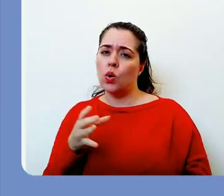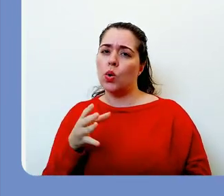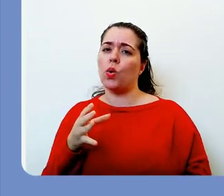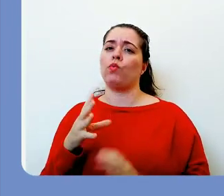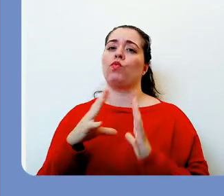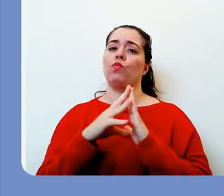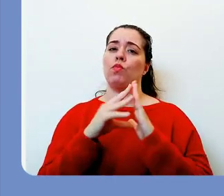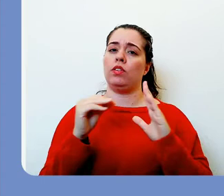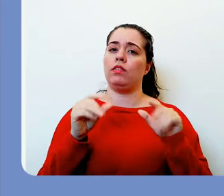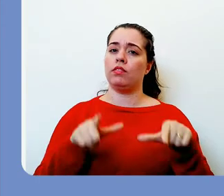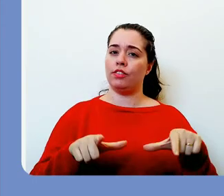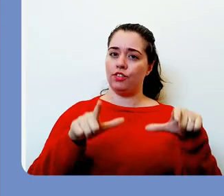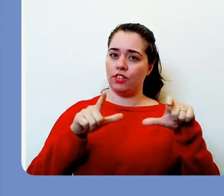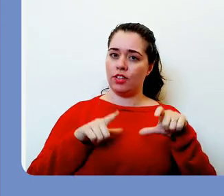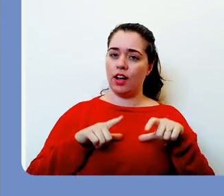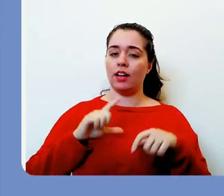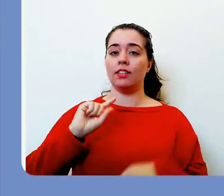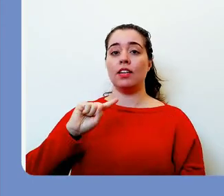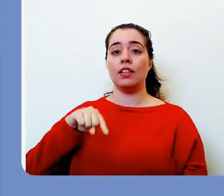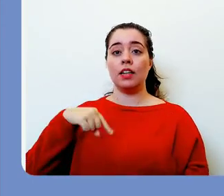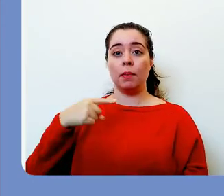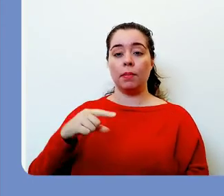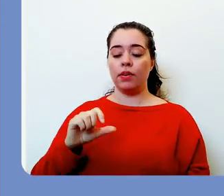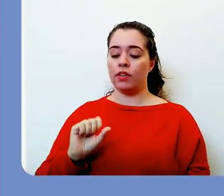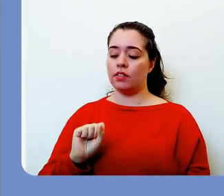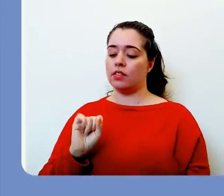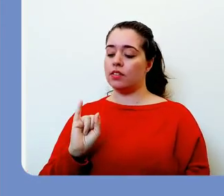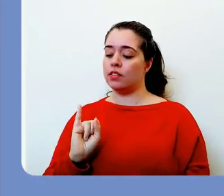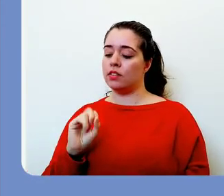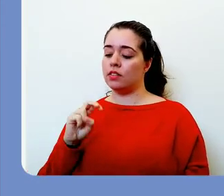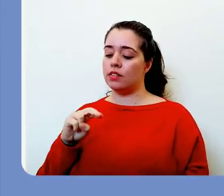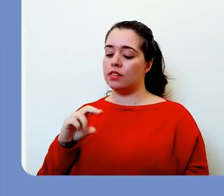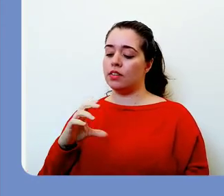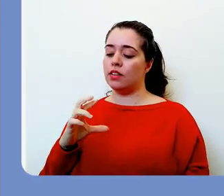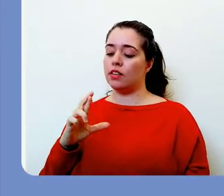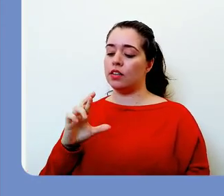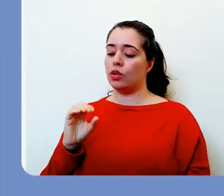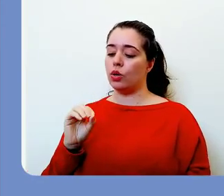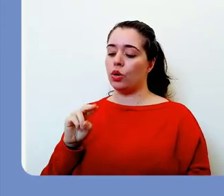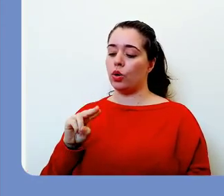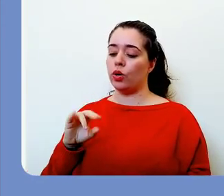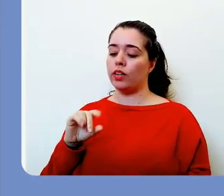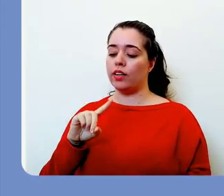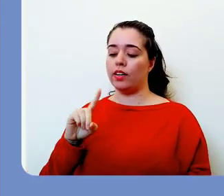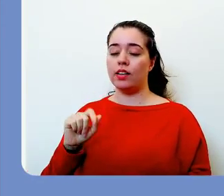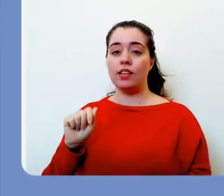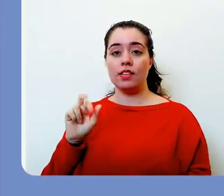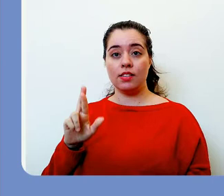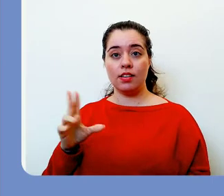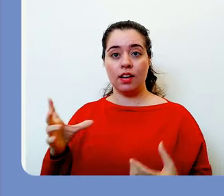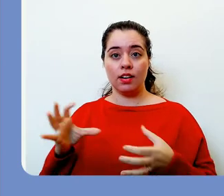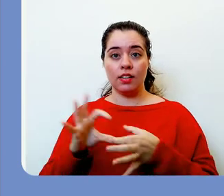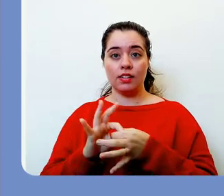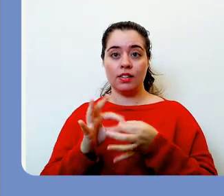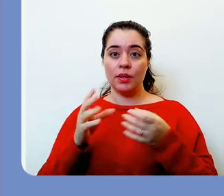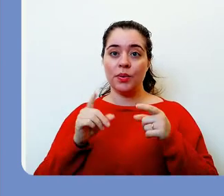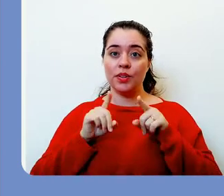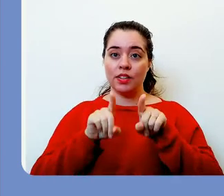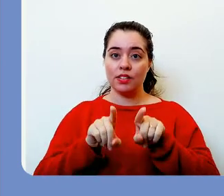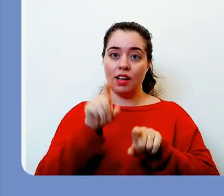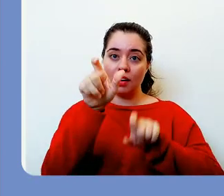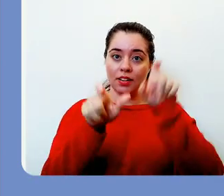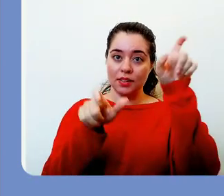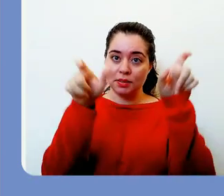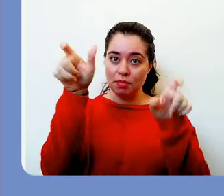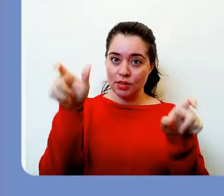a receber um certificado. Ao invés disso há uma opção de sincronização com o sistema indicado na etapa da